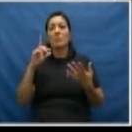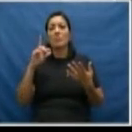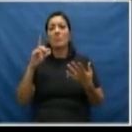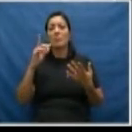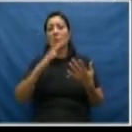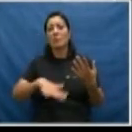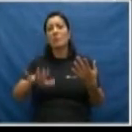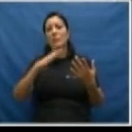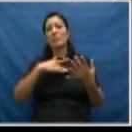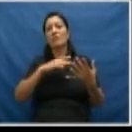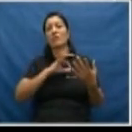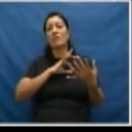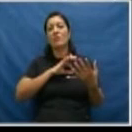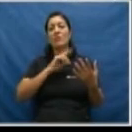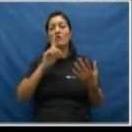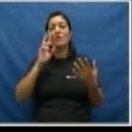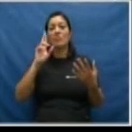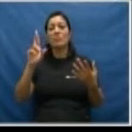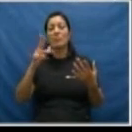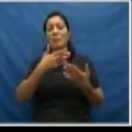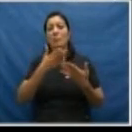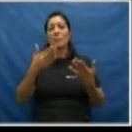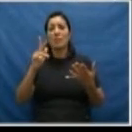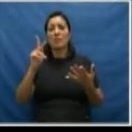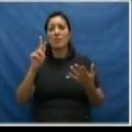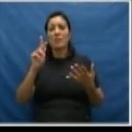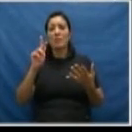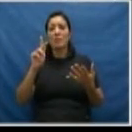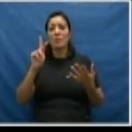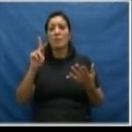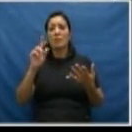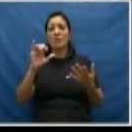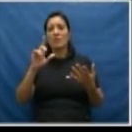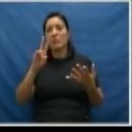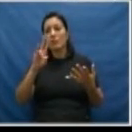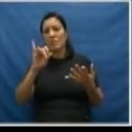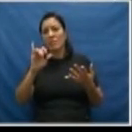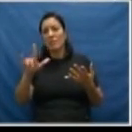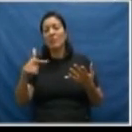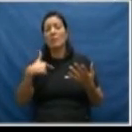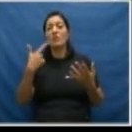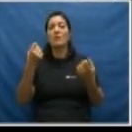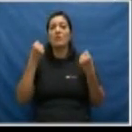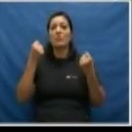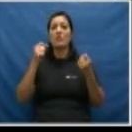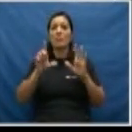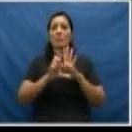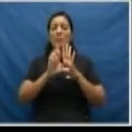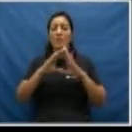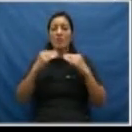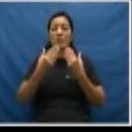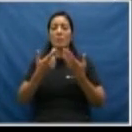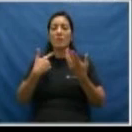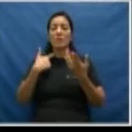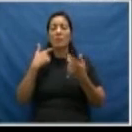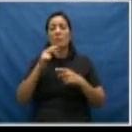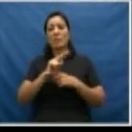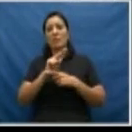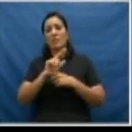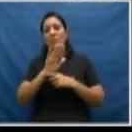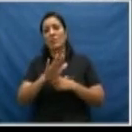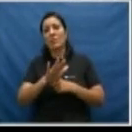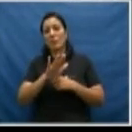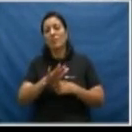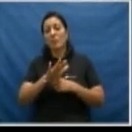Polícia Civil, quais seriam os procedimentos que a Polícia Civil tem que ter na aplicação da lei? Com o Poder Judiciário, da abenço à forma, como atender de forma